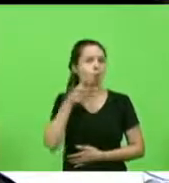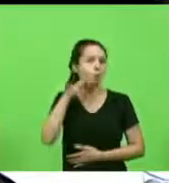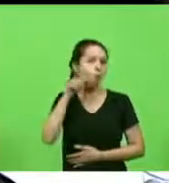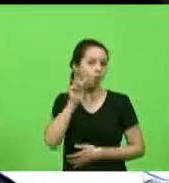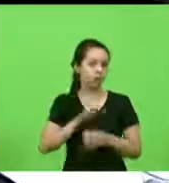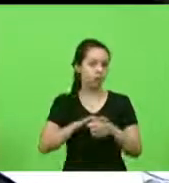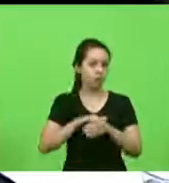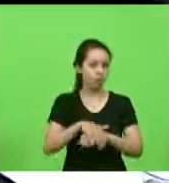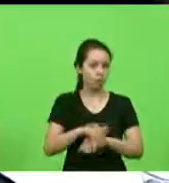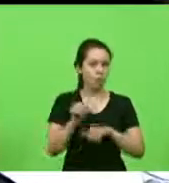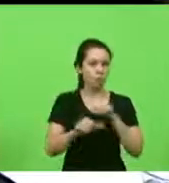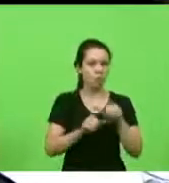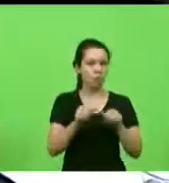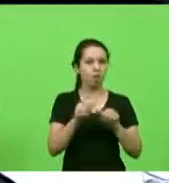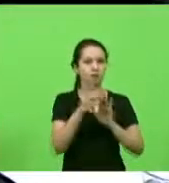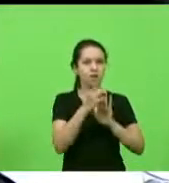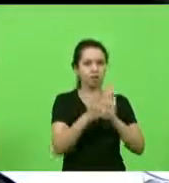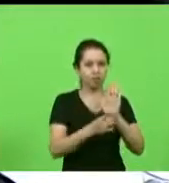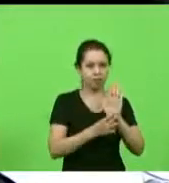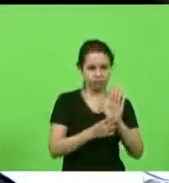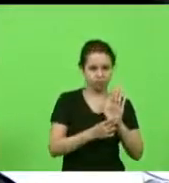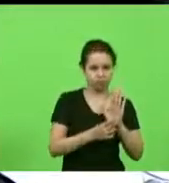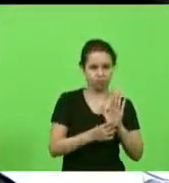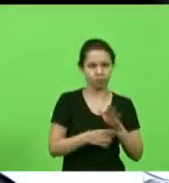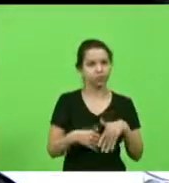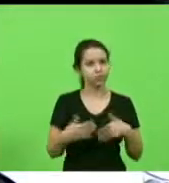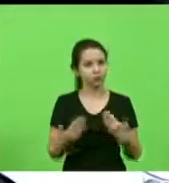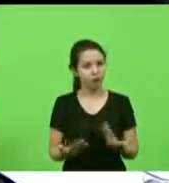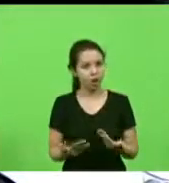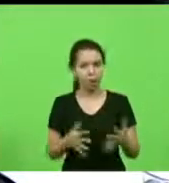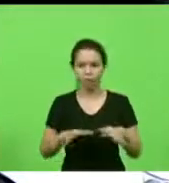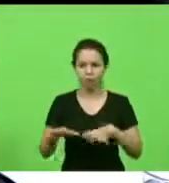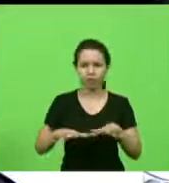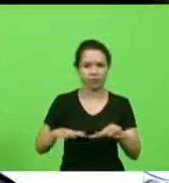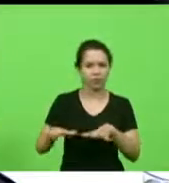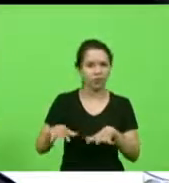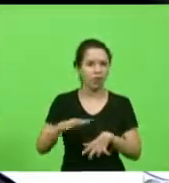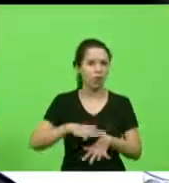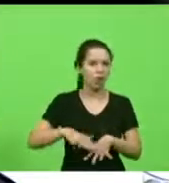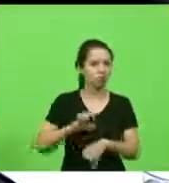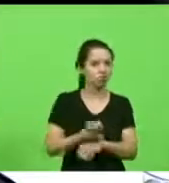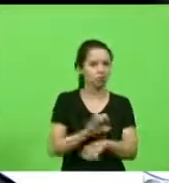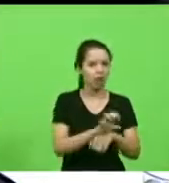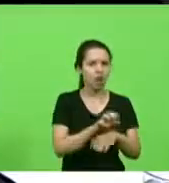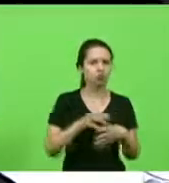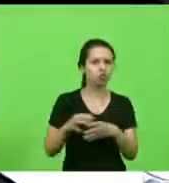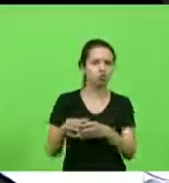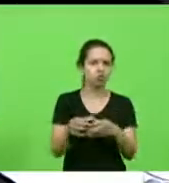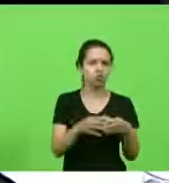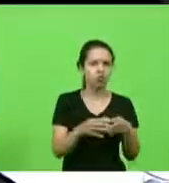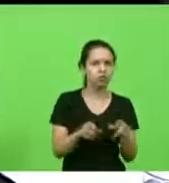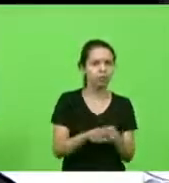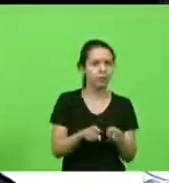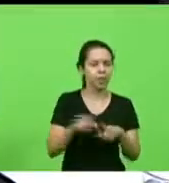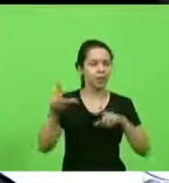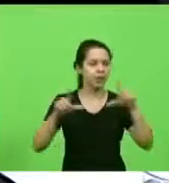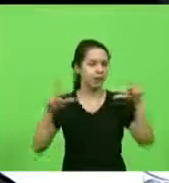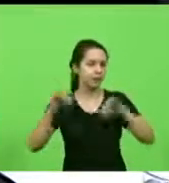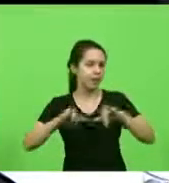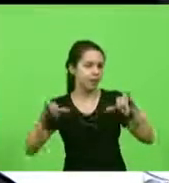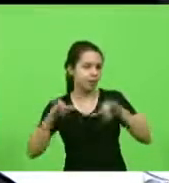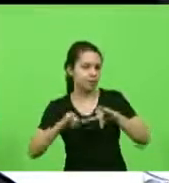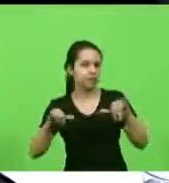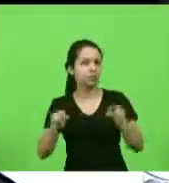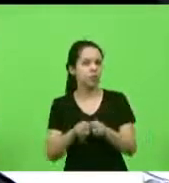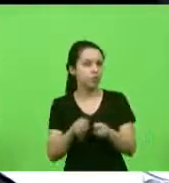decreto ontem final do dia noite de ontem então deu uma movimentação muito grande no estado nos grupos na imprensa inclusive o governo do